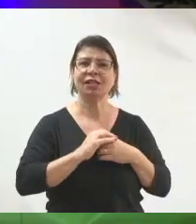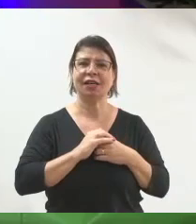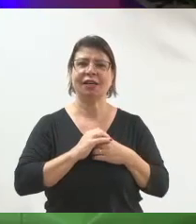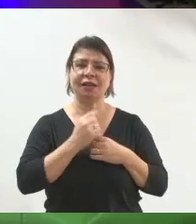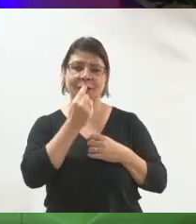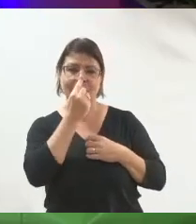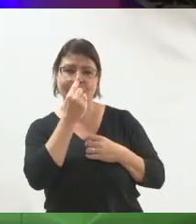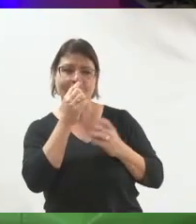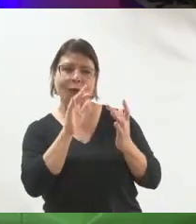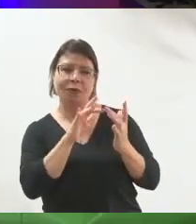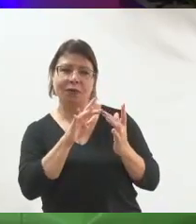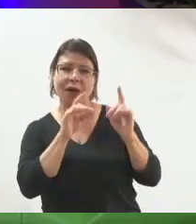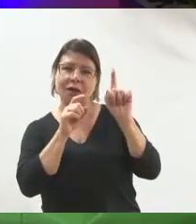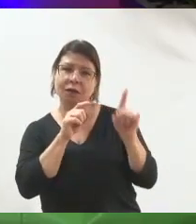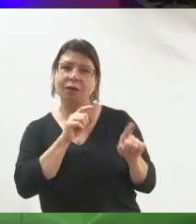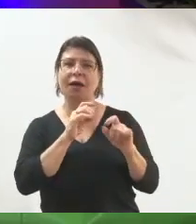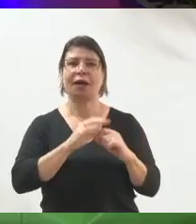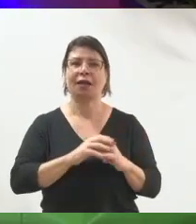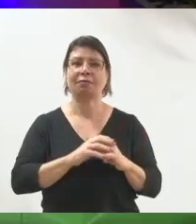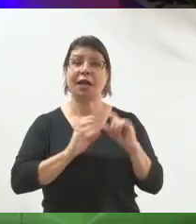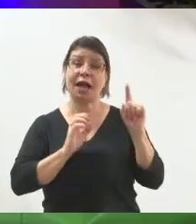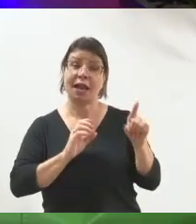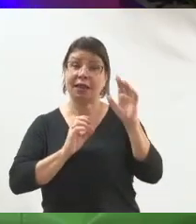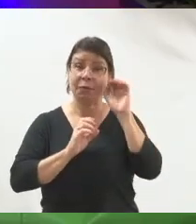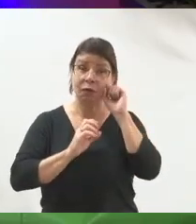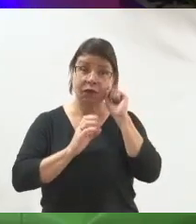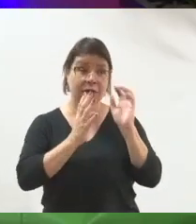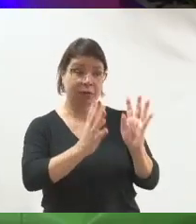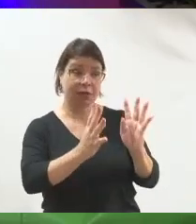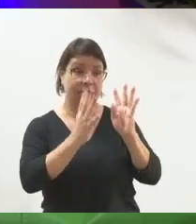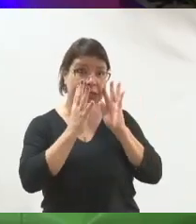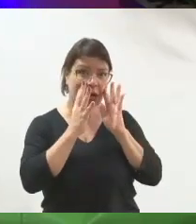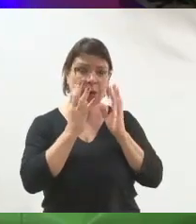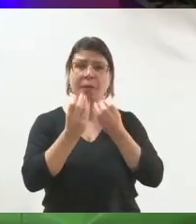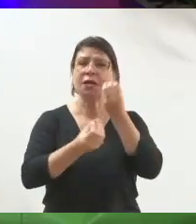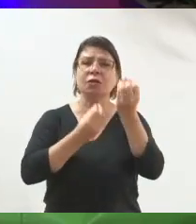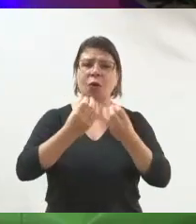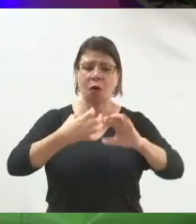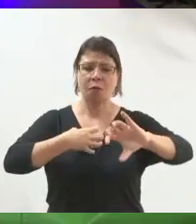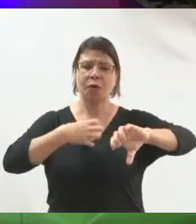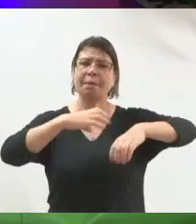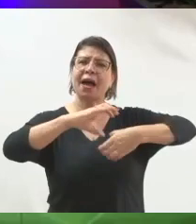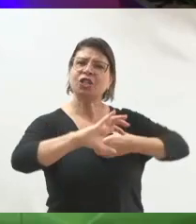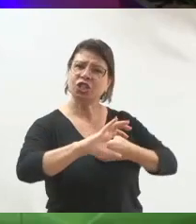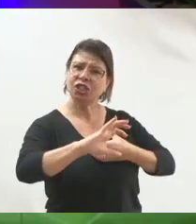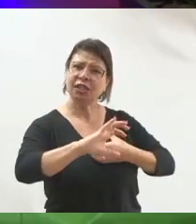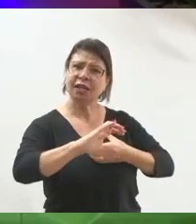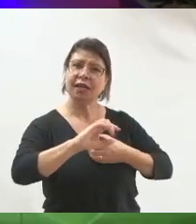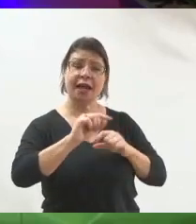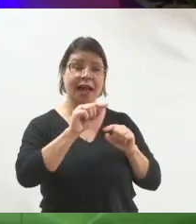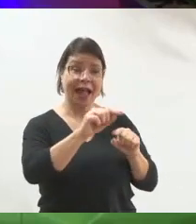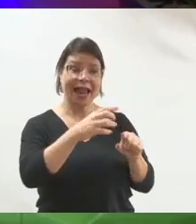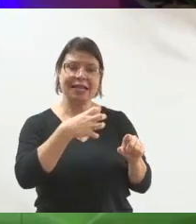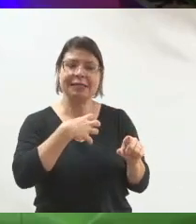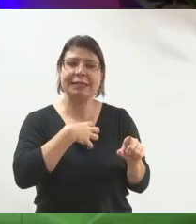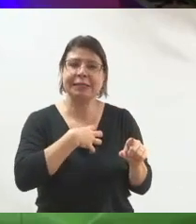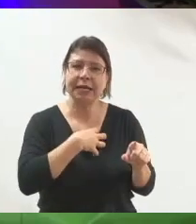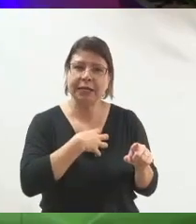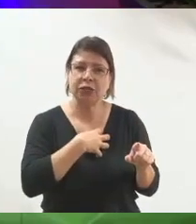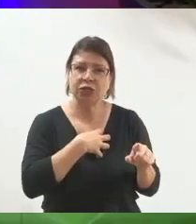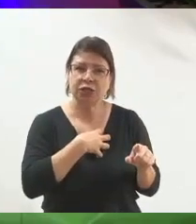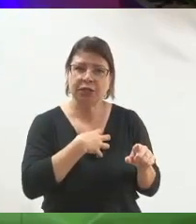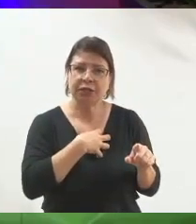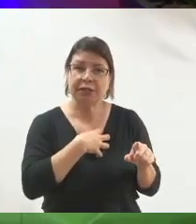outro lado me ouvindo. O que é gerar empatia? É quando a pessoa percebe que o que está dentro da cabeça dela